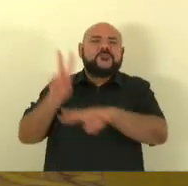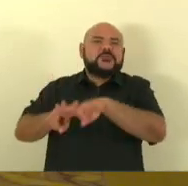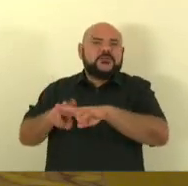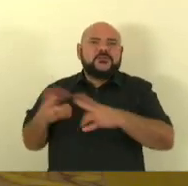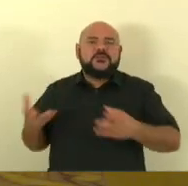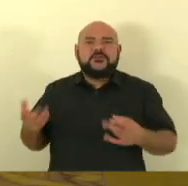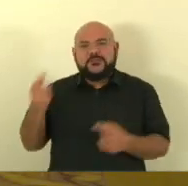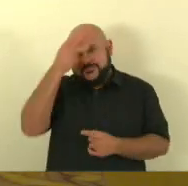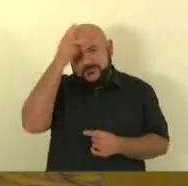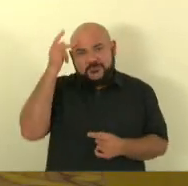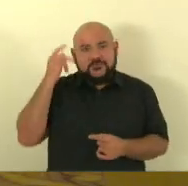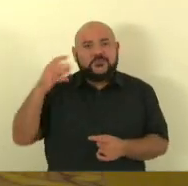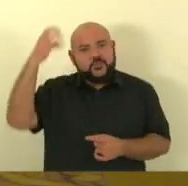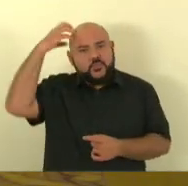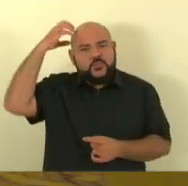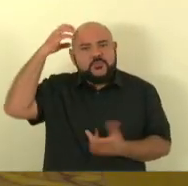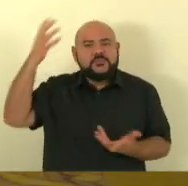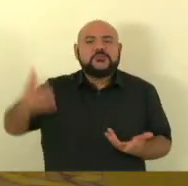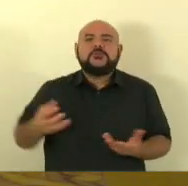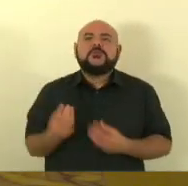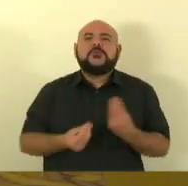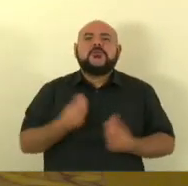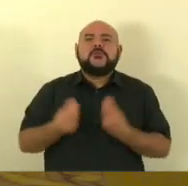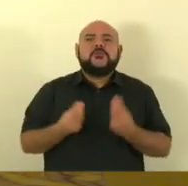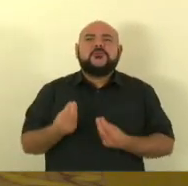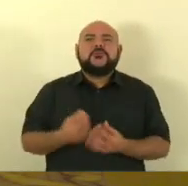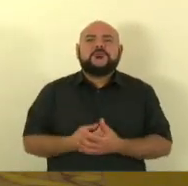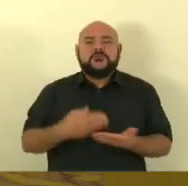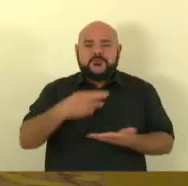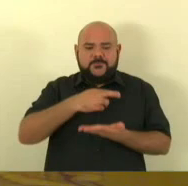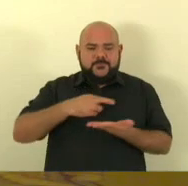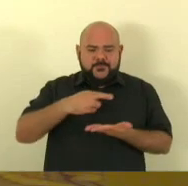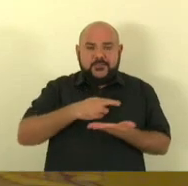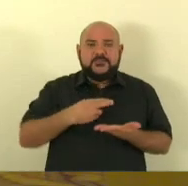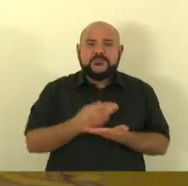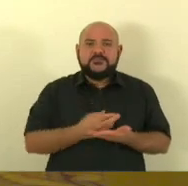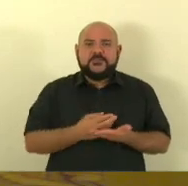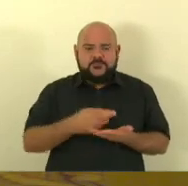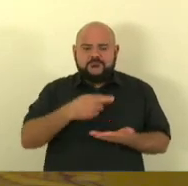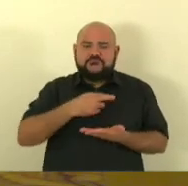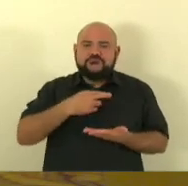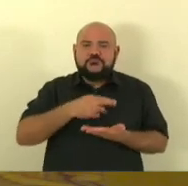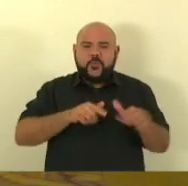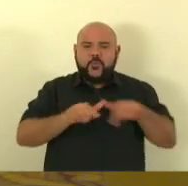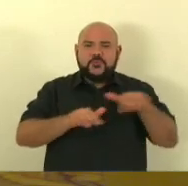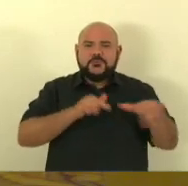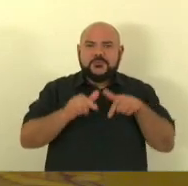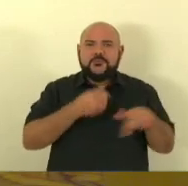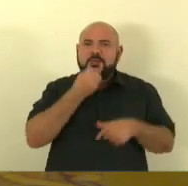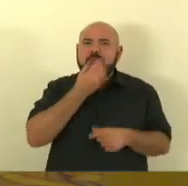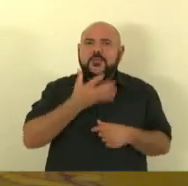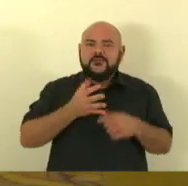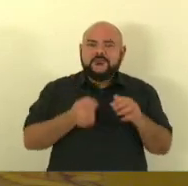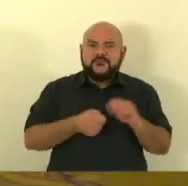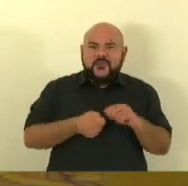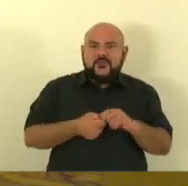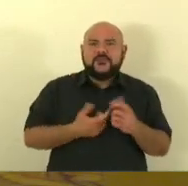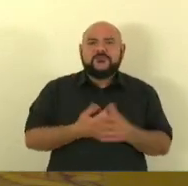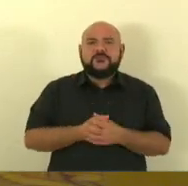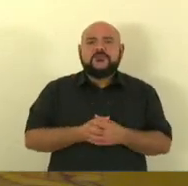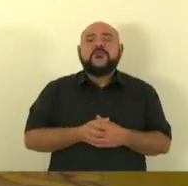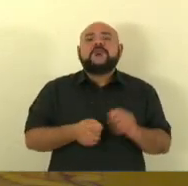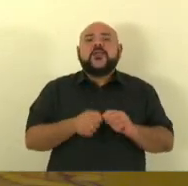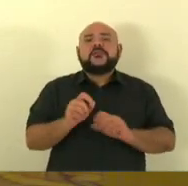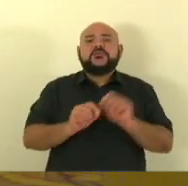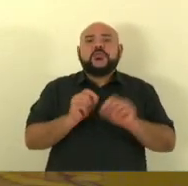o como que uma perícia bem feita ela coloca na cadeia o criminoso